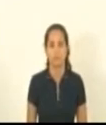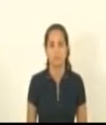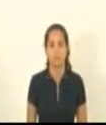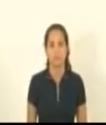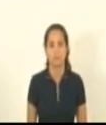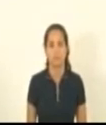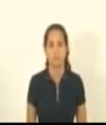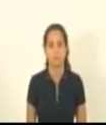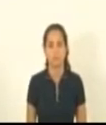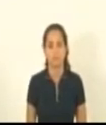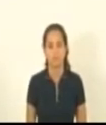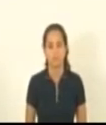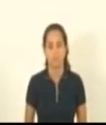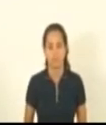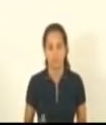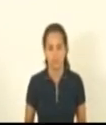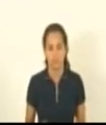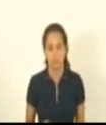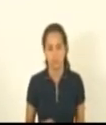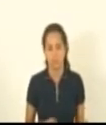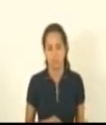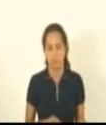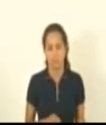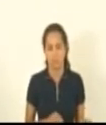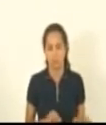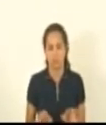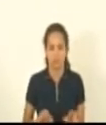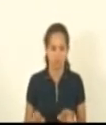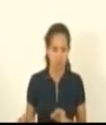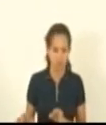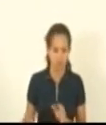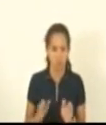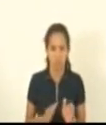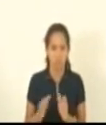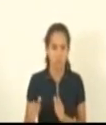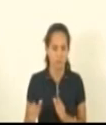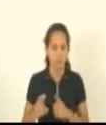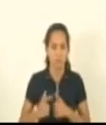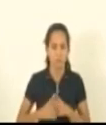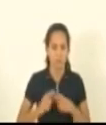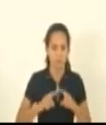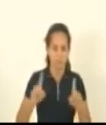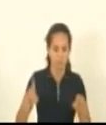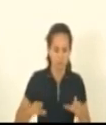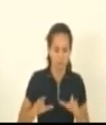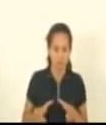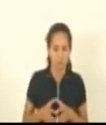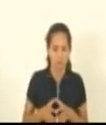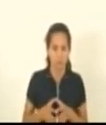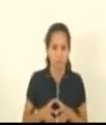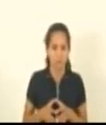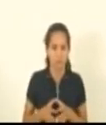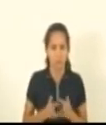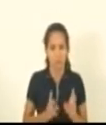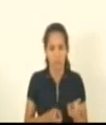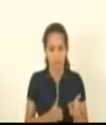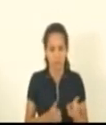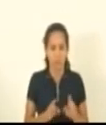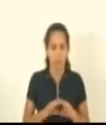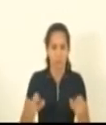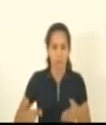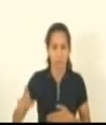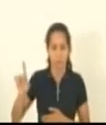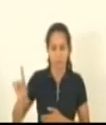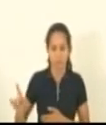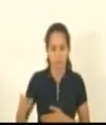dispõe sobre o reordenamento e divisão das atribuições dos cargos de comissões permanentes e da mesa diretora na forma que